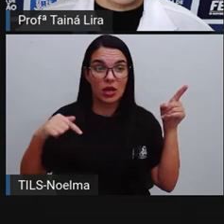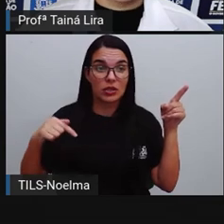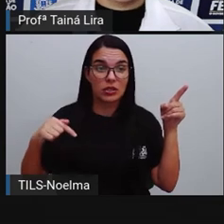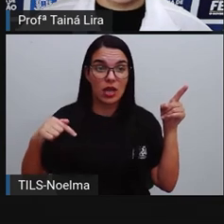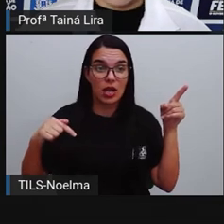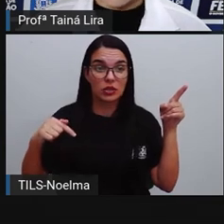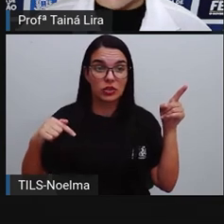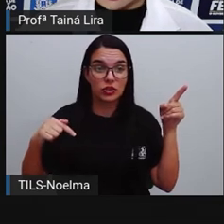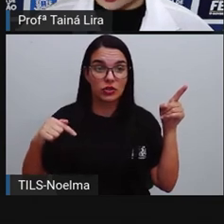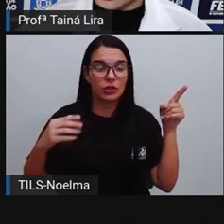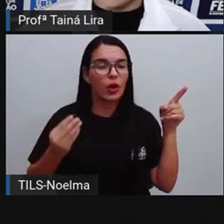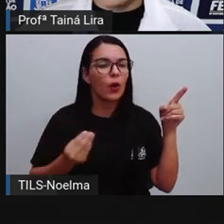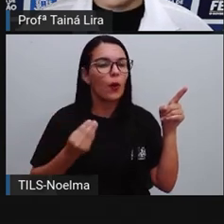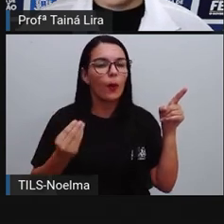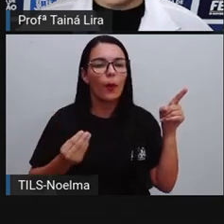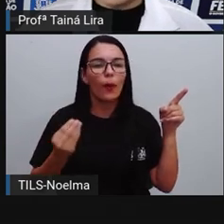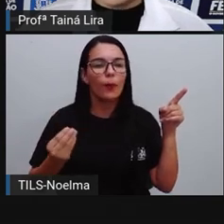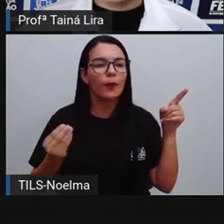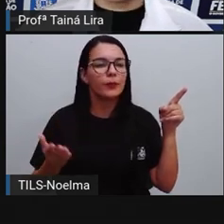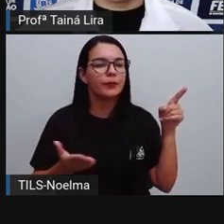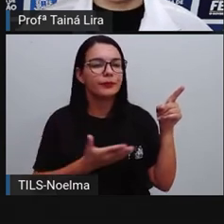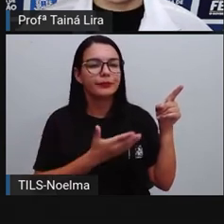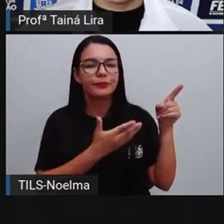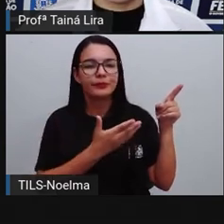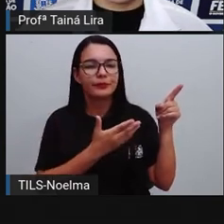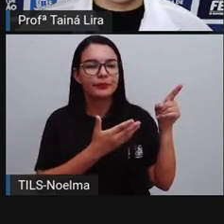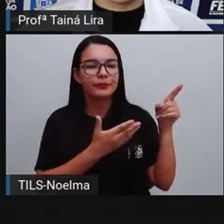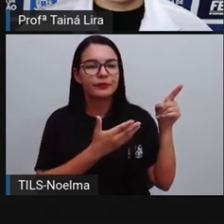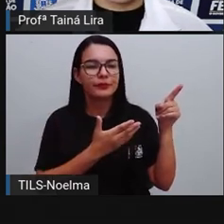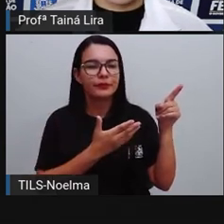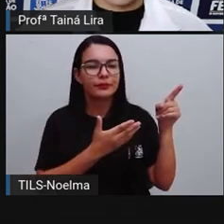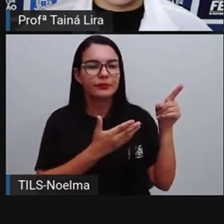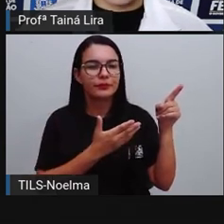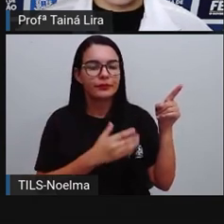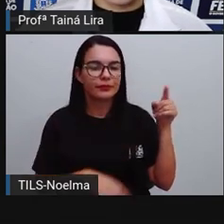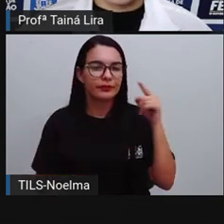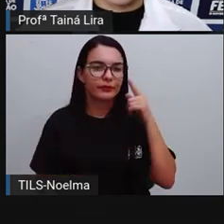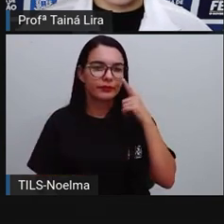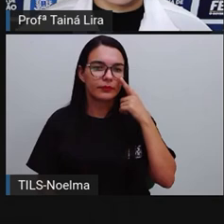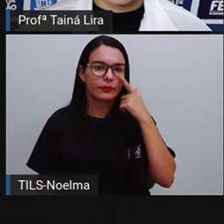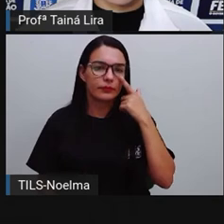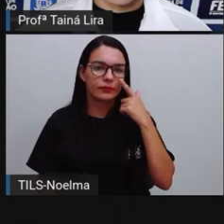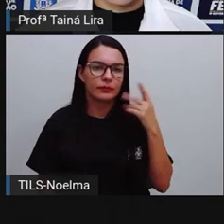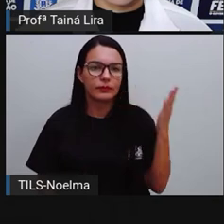É o cento e sete. Como é que eu decomponho o pró o cento e sete?